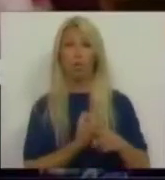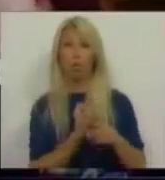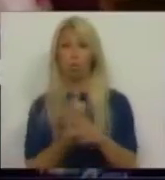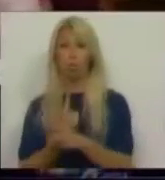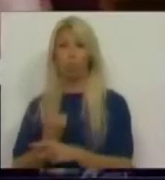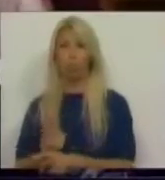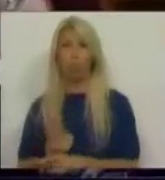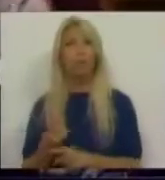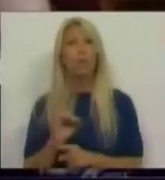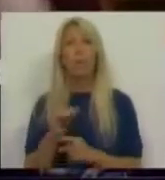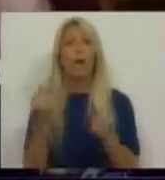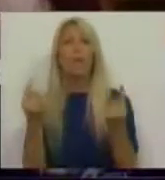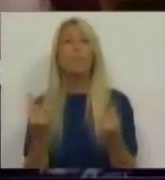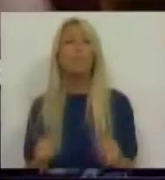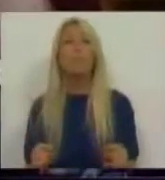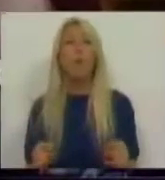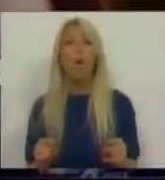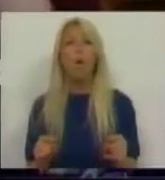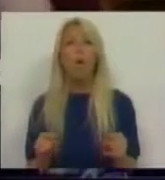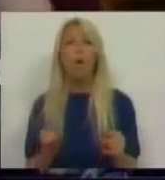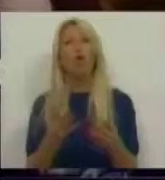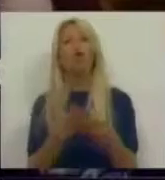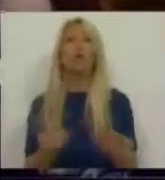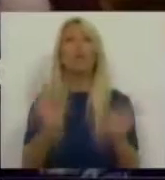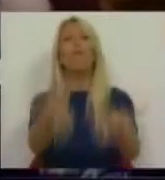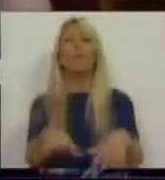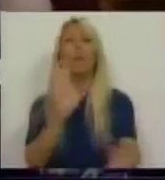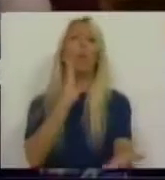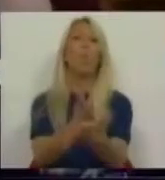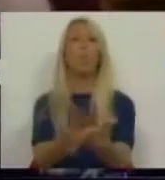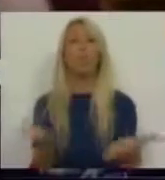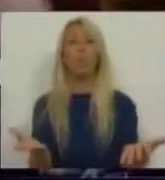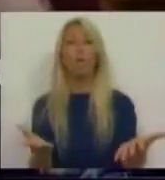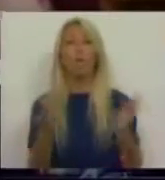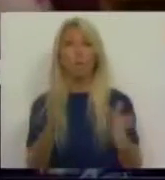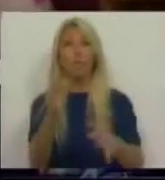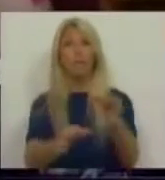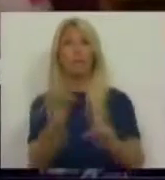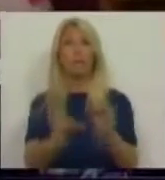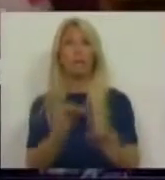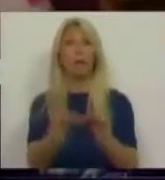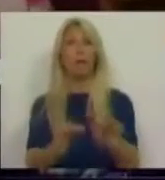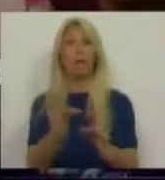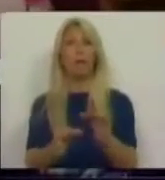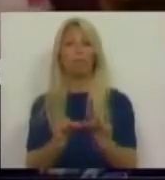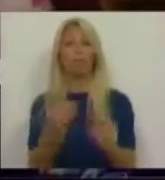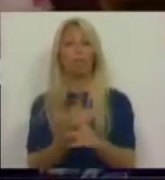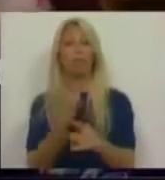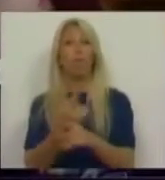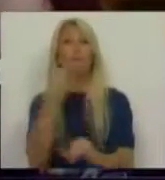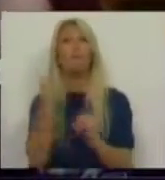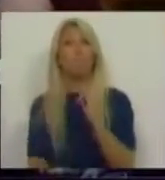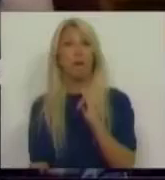vida, e não apenas as soluções para o fim do ciclo em que é preciso tratar dos resíduos perigosos.